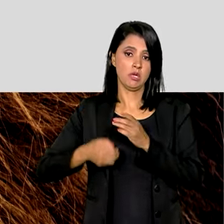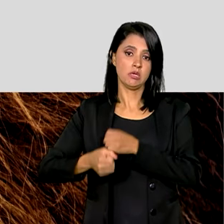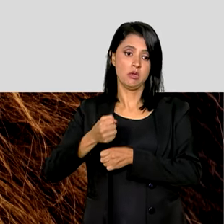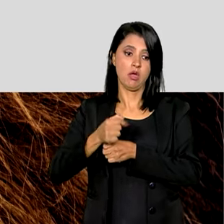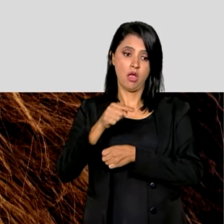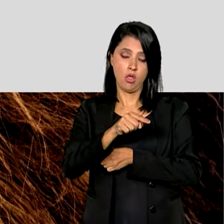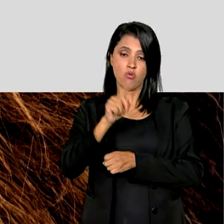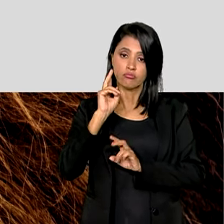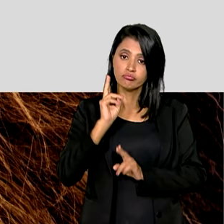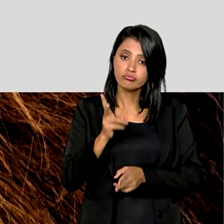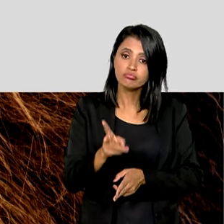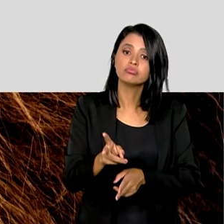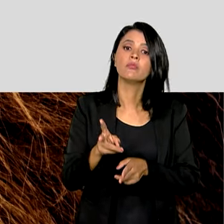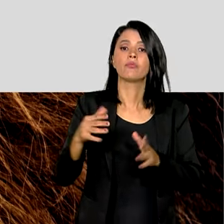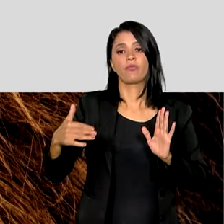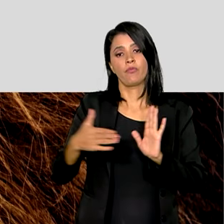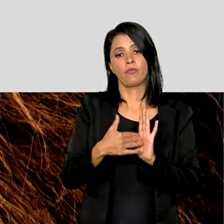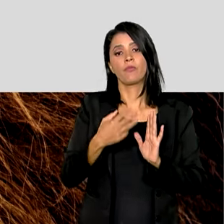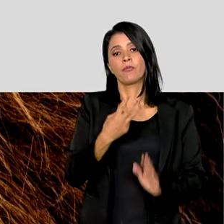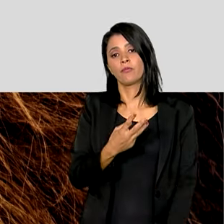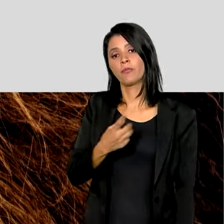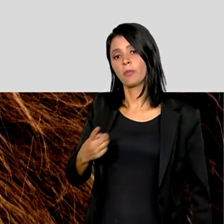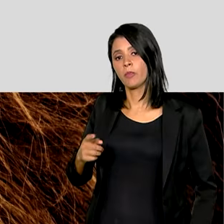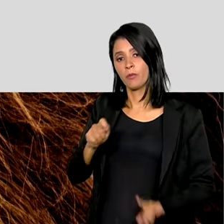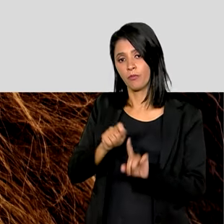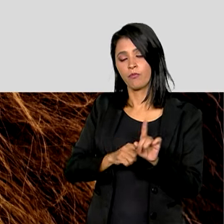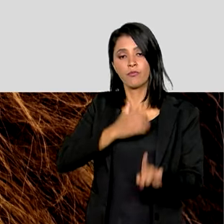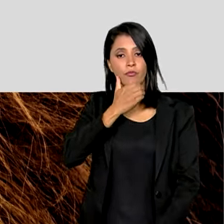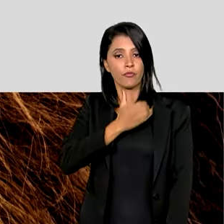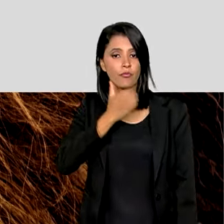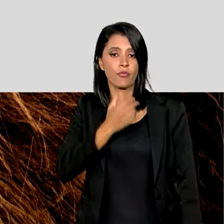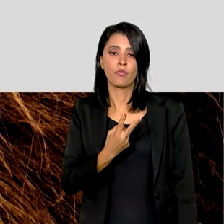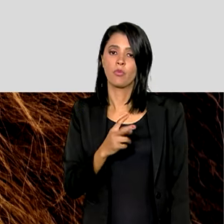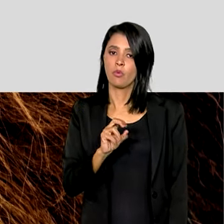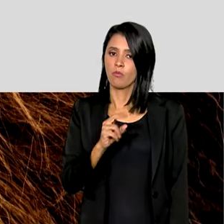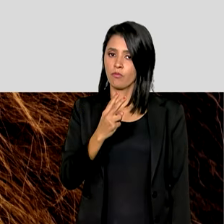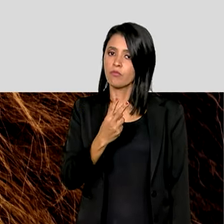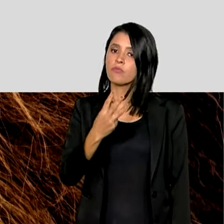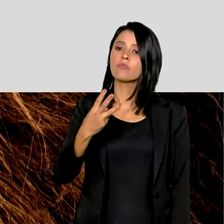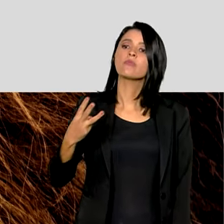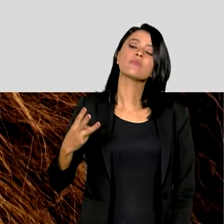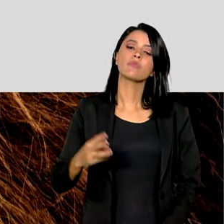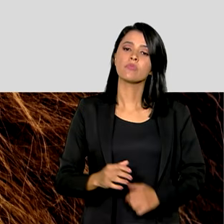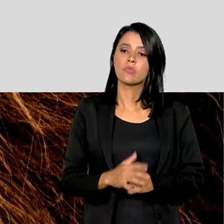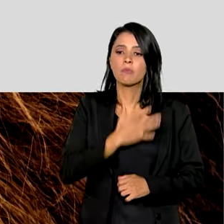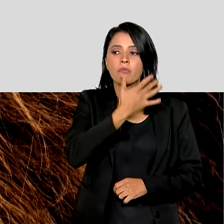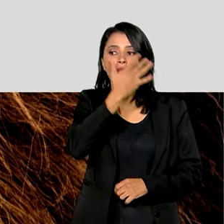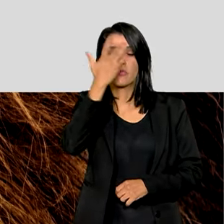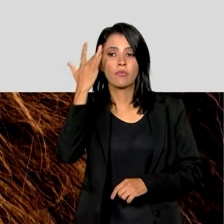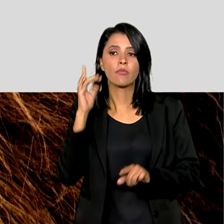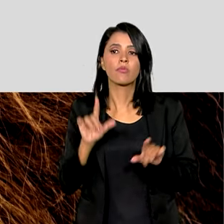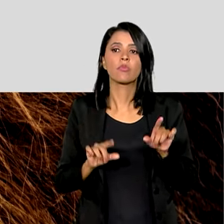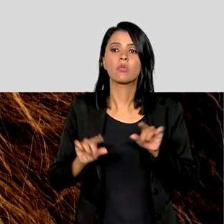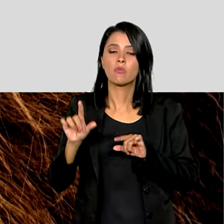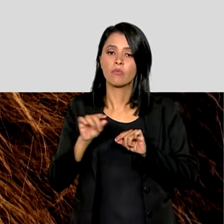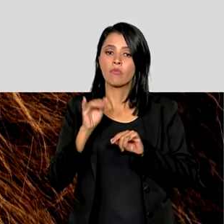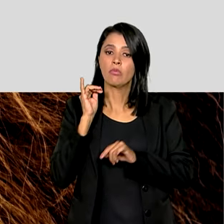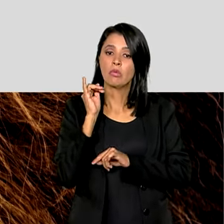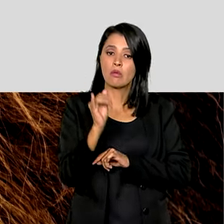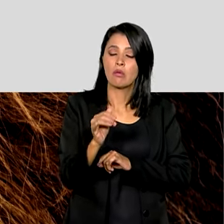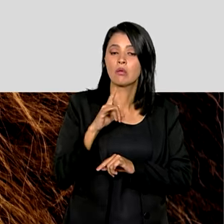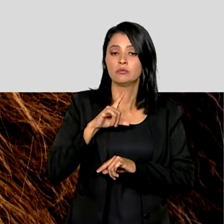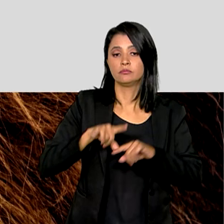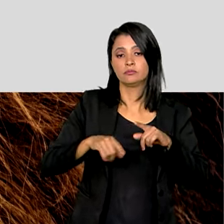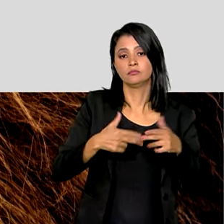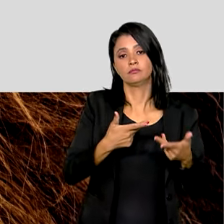nessa condição até 31 de dezembro de 2023. Quem optou por declarar bens,